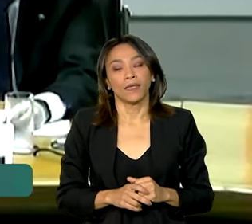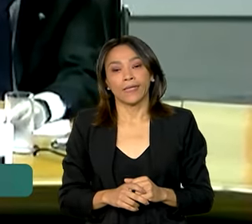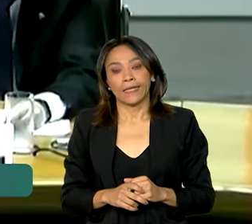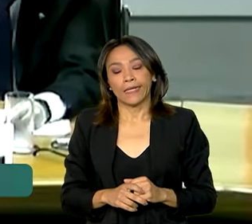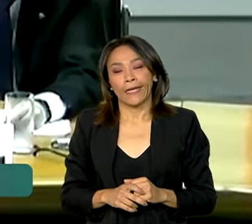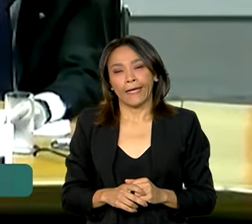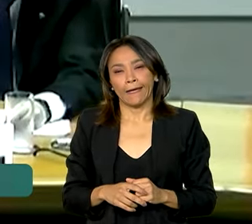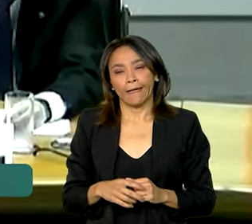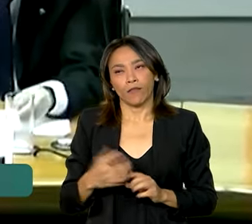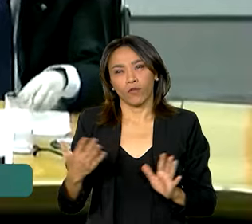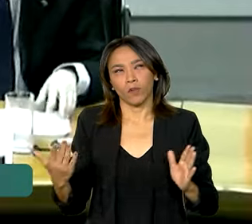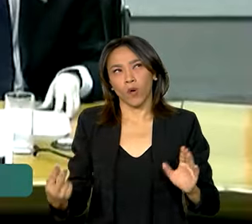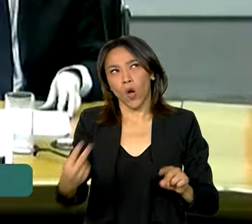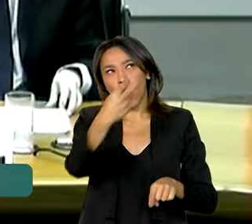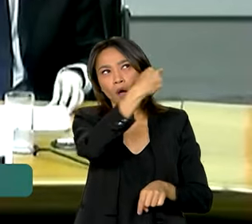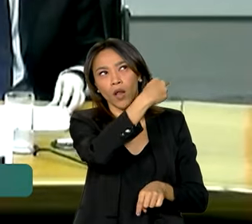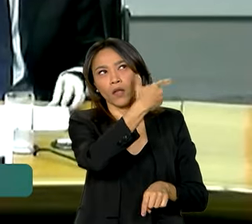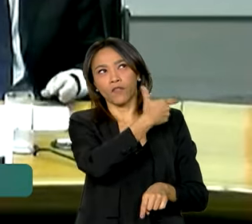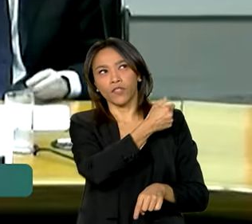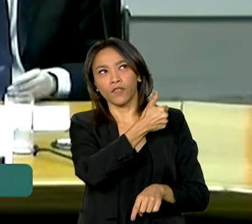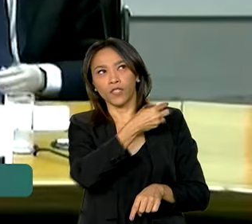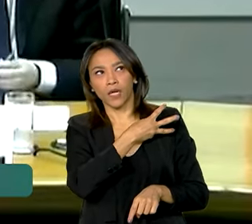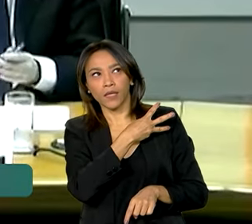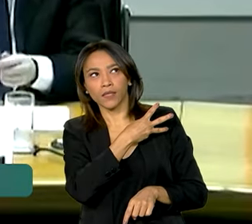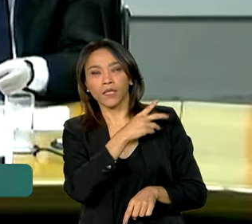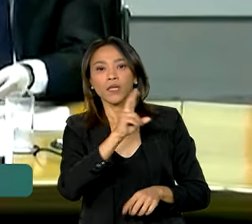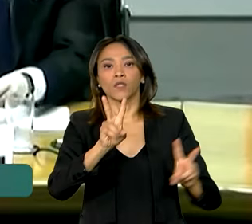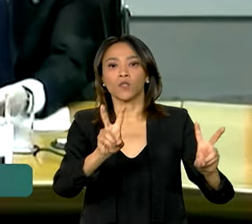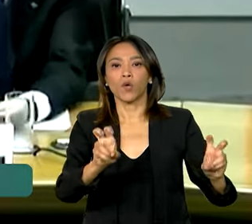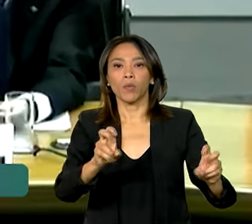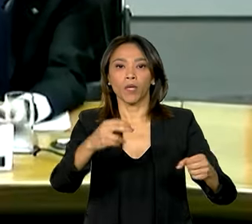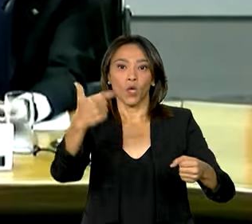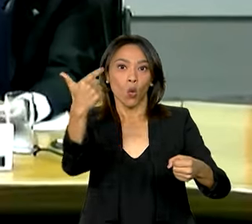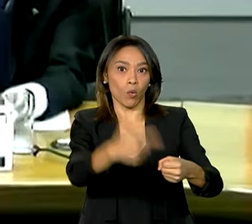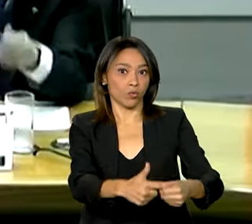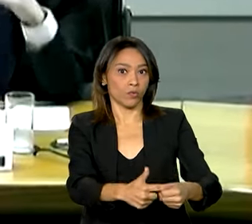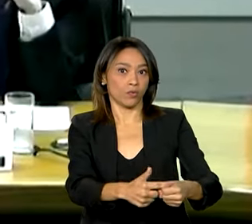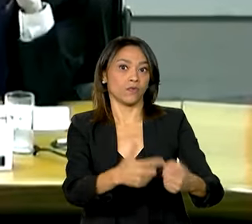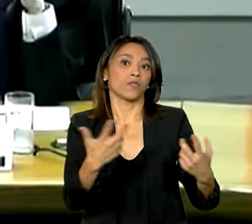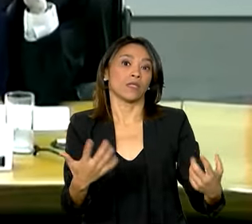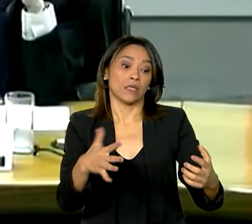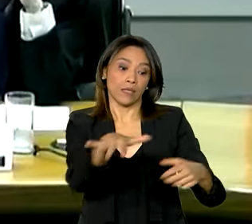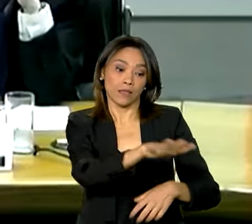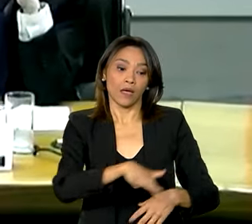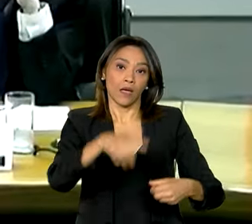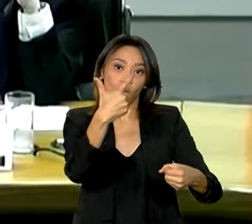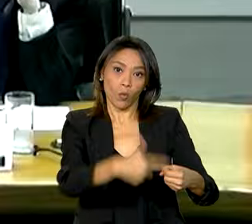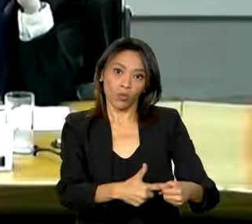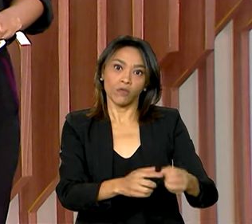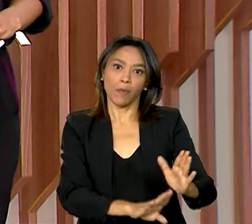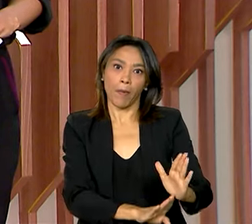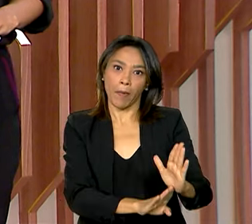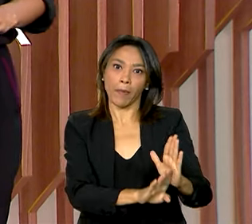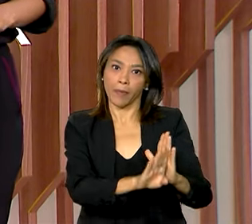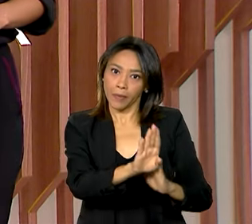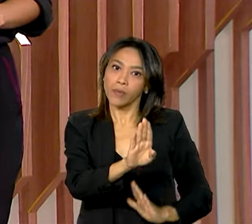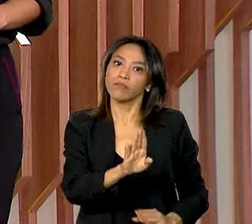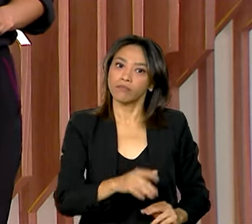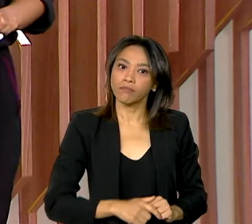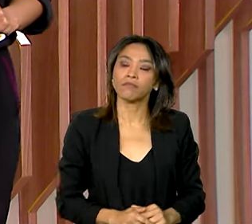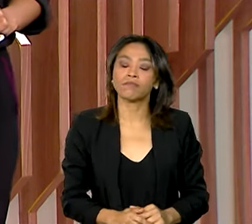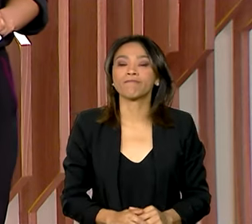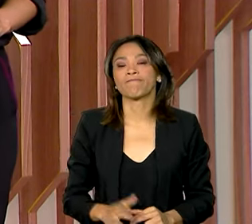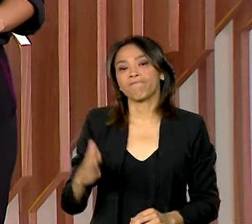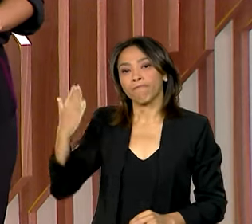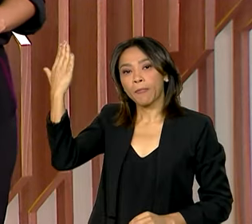a gente olha para 2023, é a remuneração dos combustíveis. Então, o setor de combustíveis está apresentando um crescimento. O